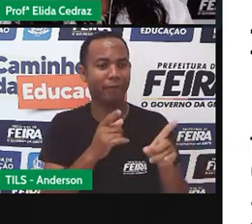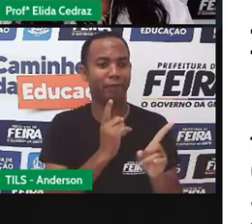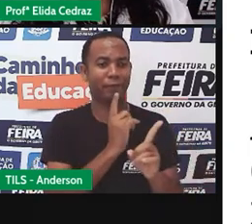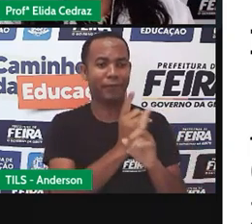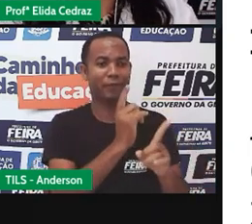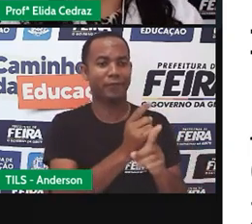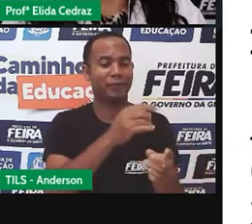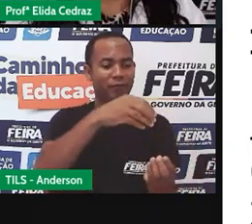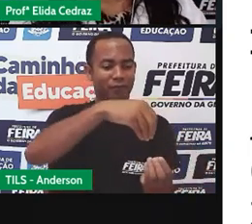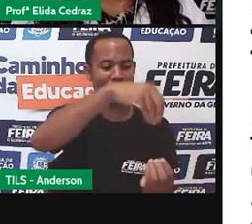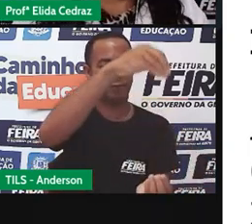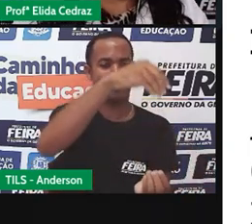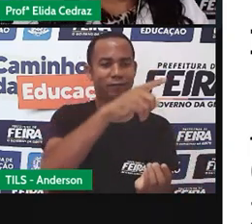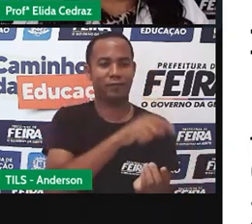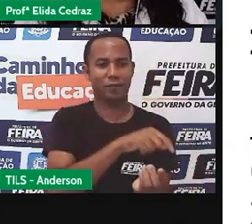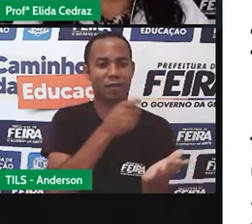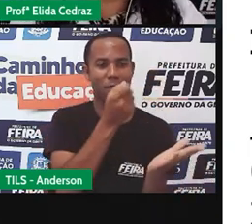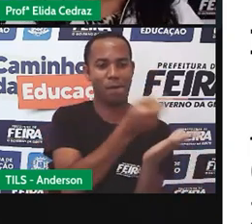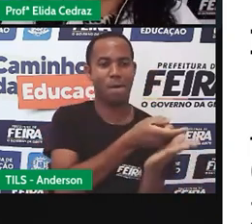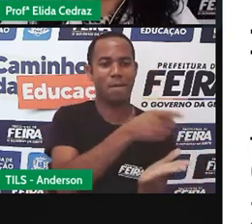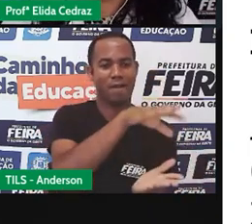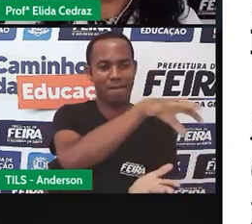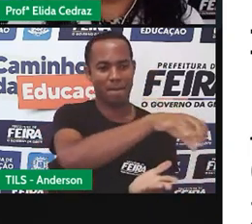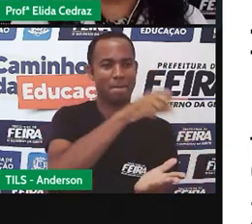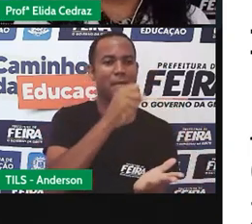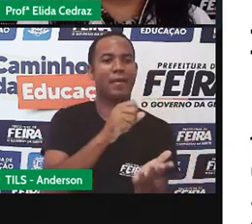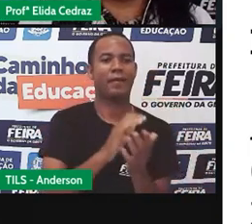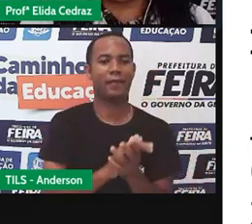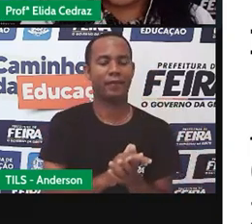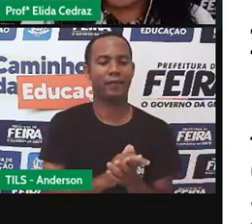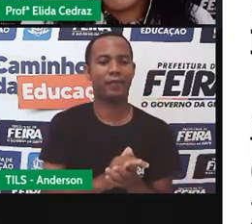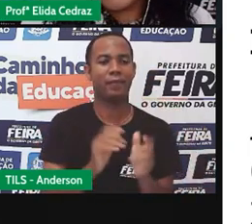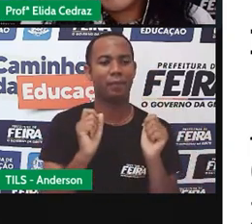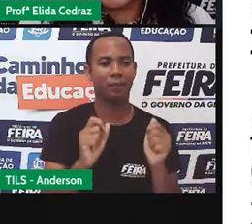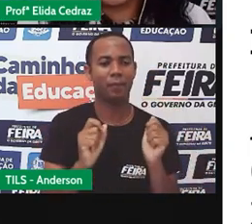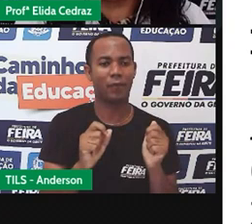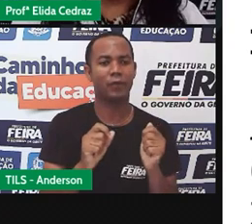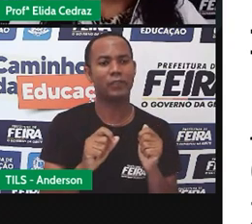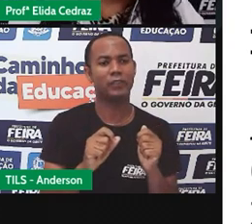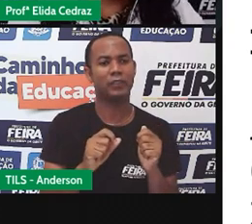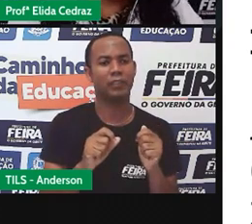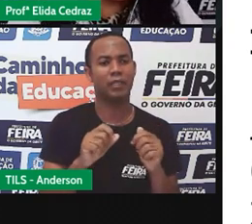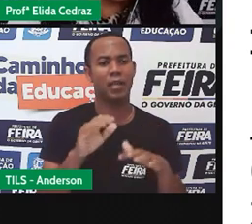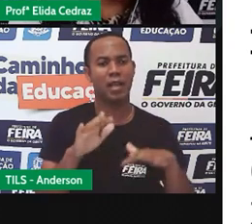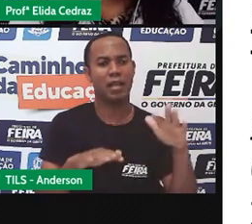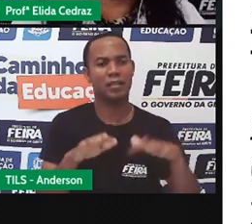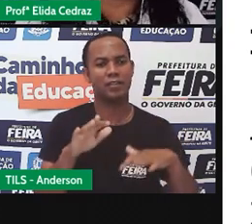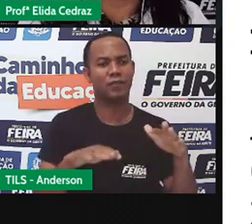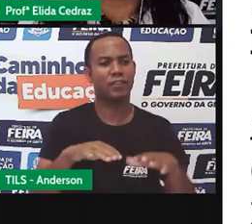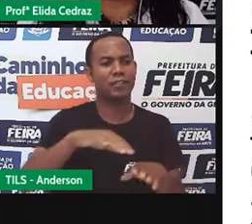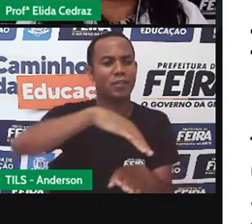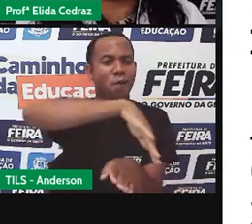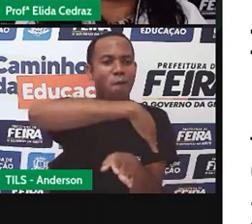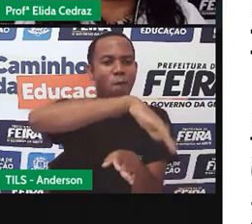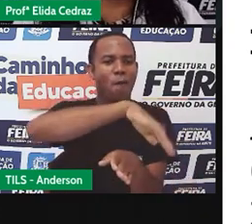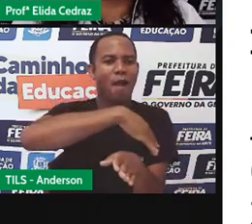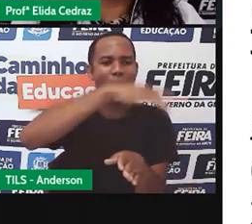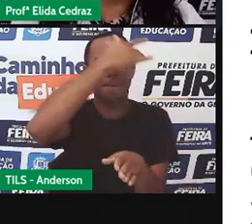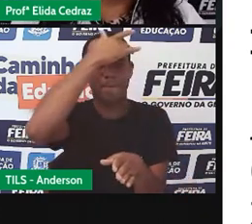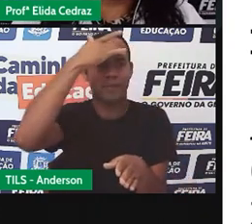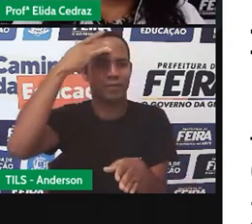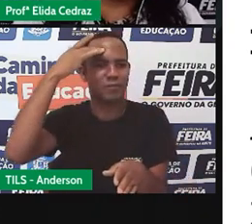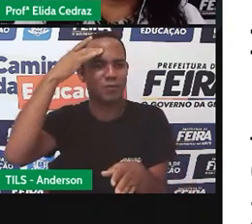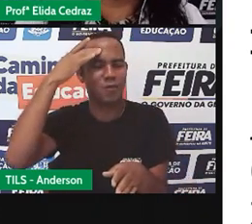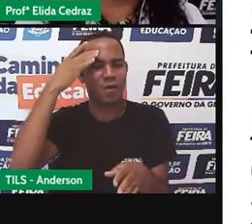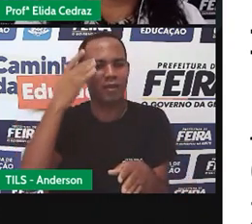distribuídos para serem adquiridos. Ou você também pode encontrar o jornal pelas ruas da cidade. Principalmente